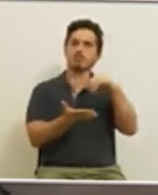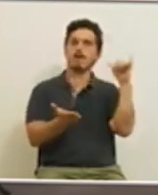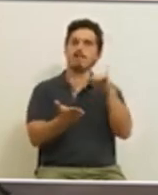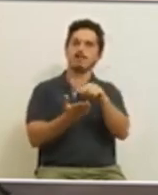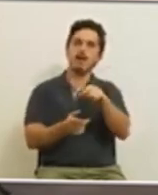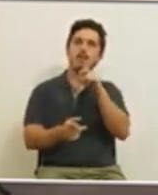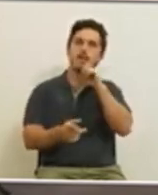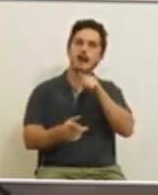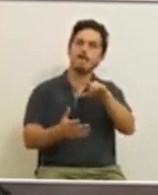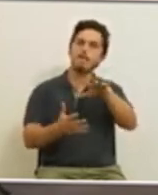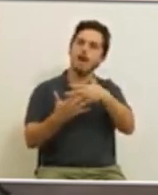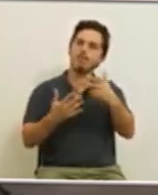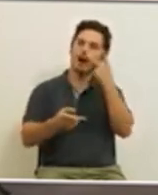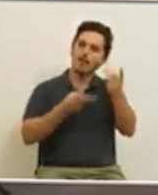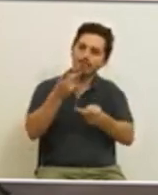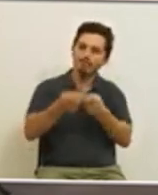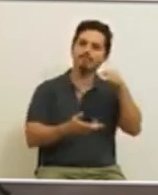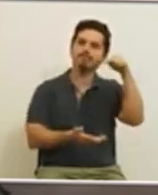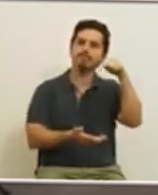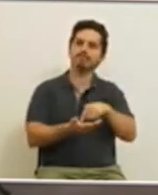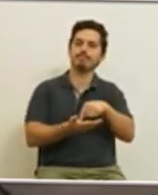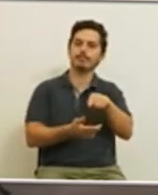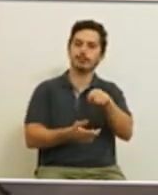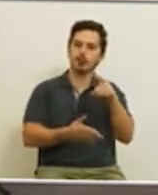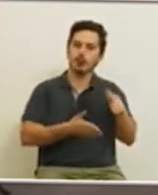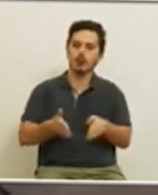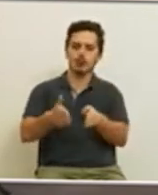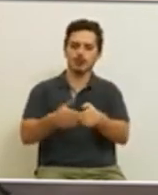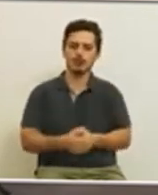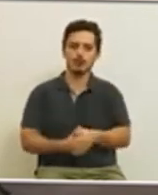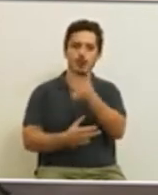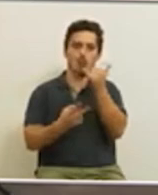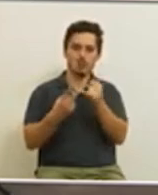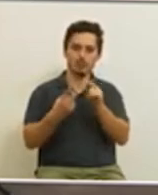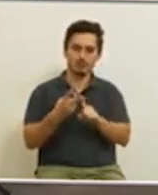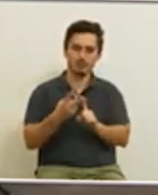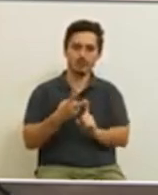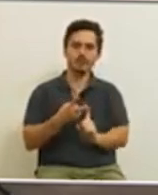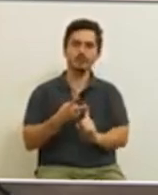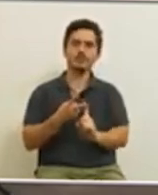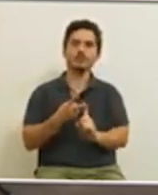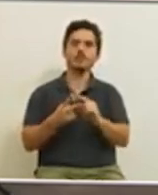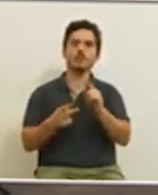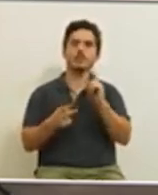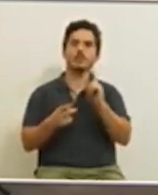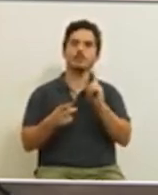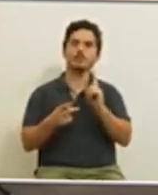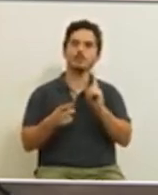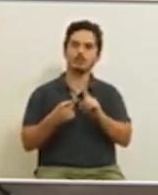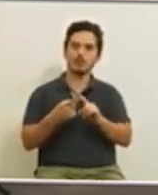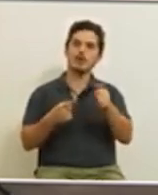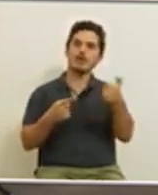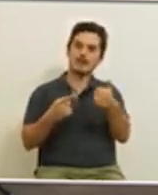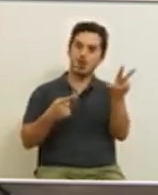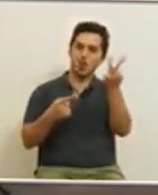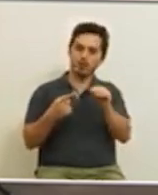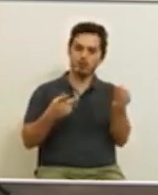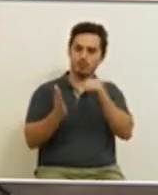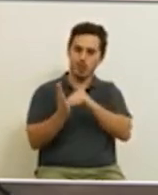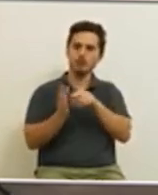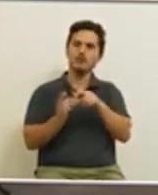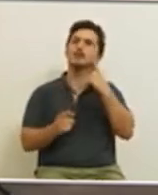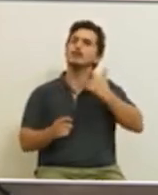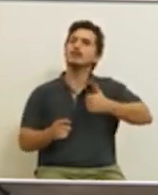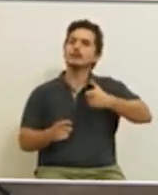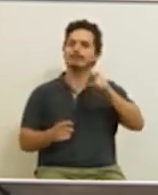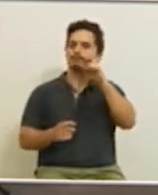sujeitando este plano a uma avaliação ambiental estratégica. 2. Aditar o seguinte ponto como novo ponto 5. Defender como